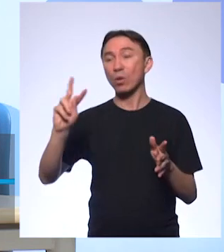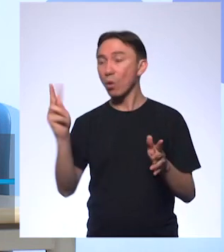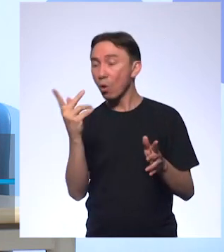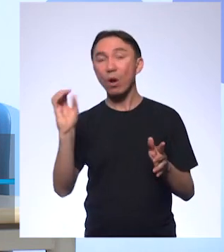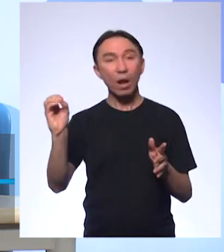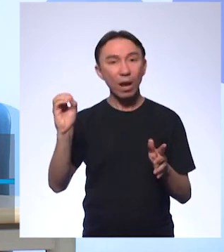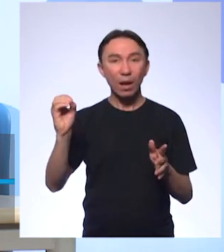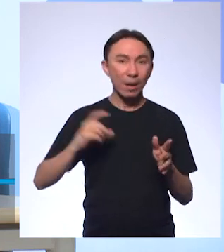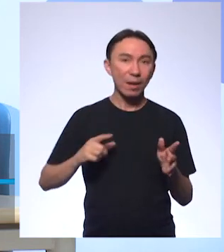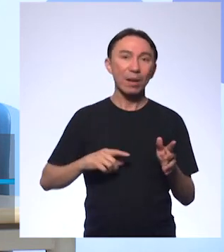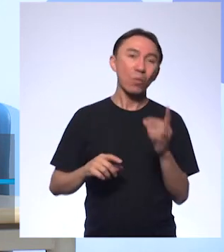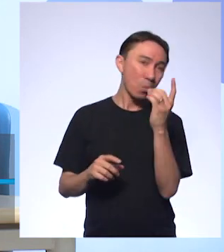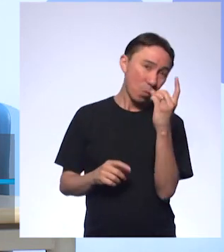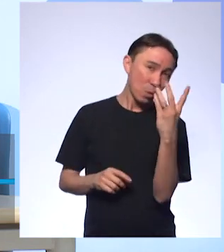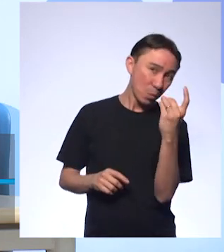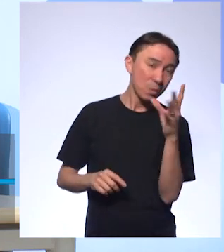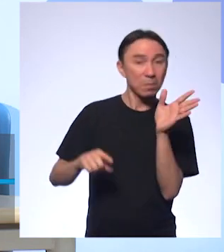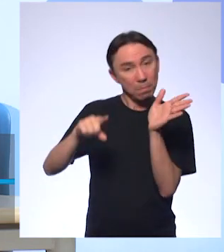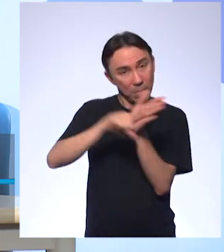menos pOH.